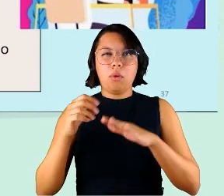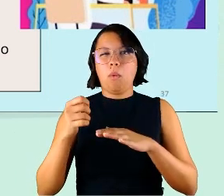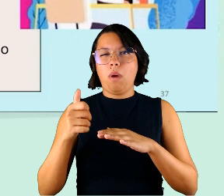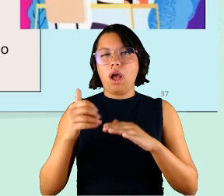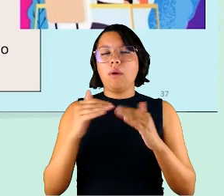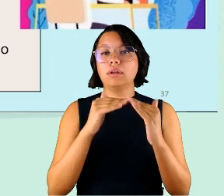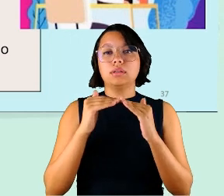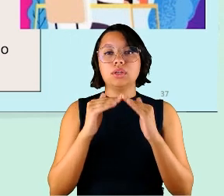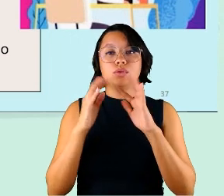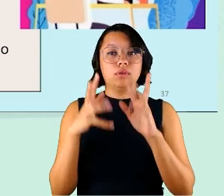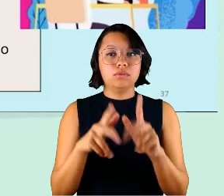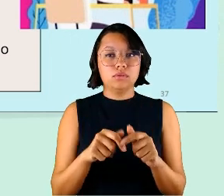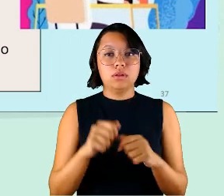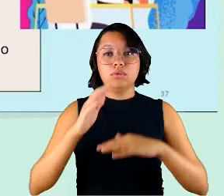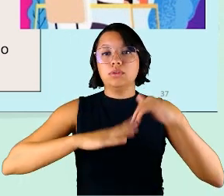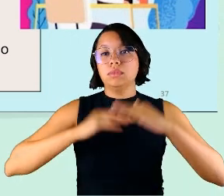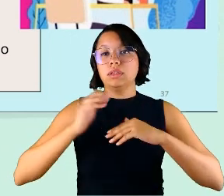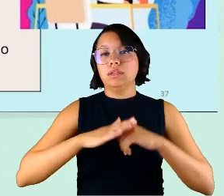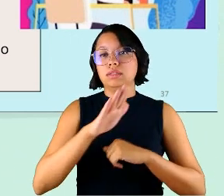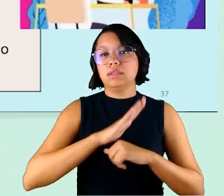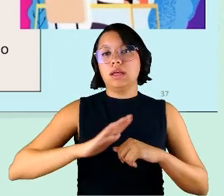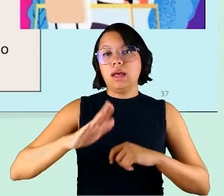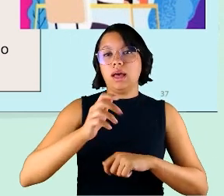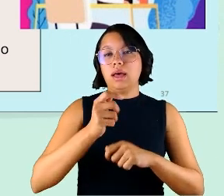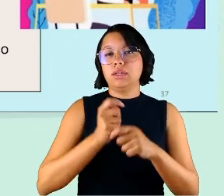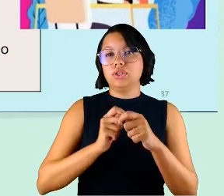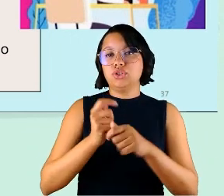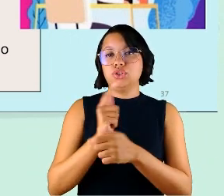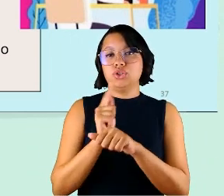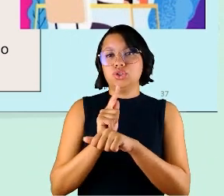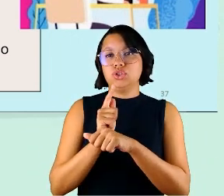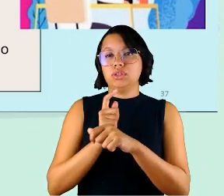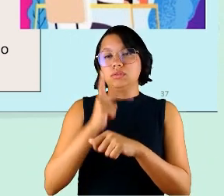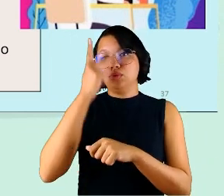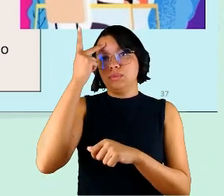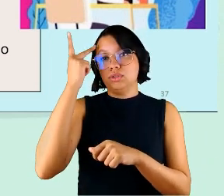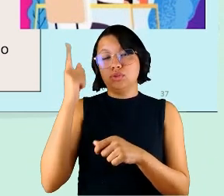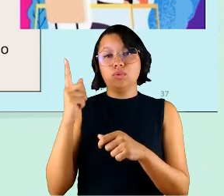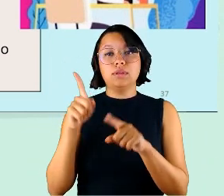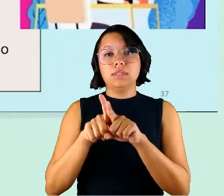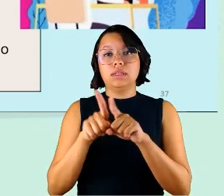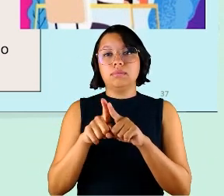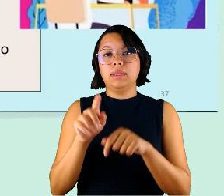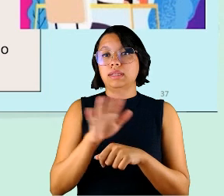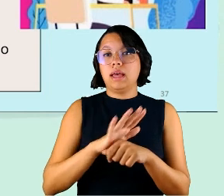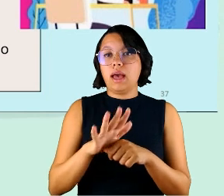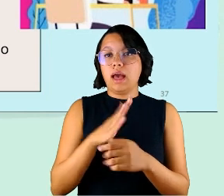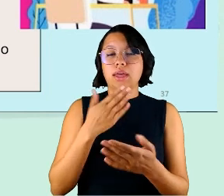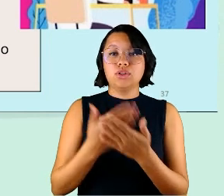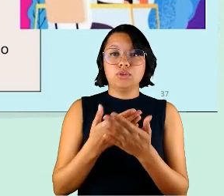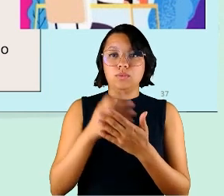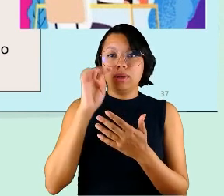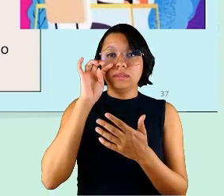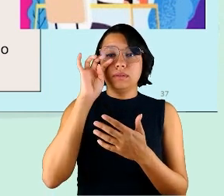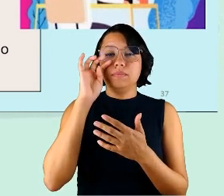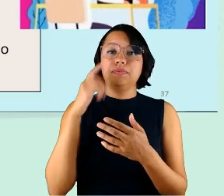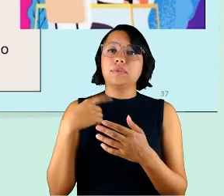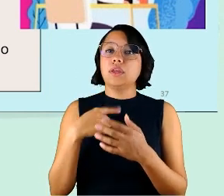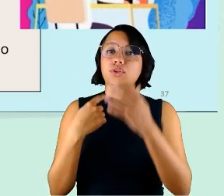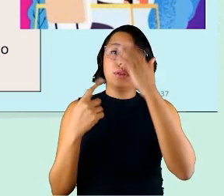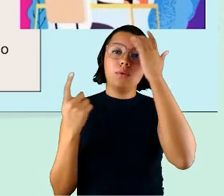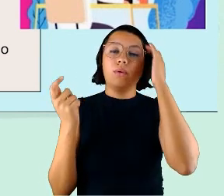consenso entre os especialistas na área de gestão de pessoas e também na área de educação que a gente não tem como